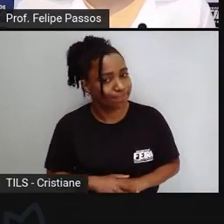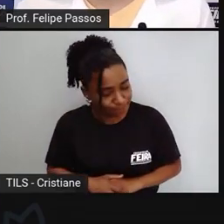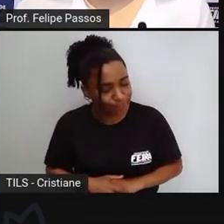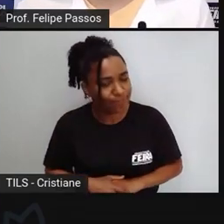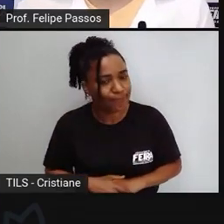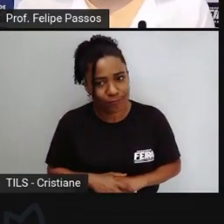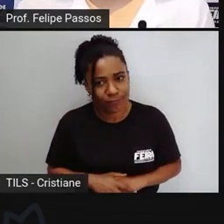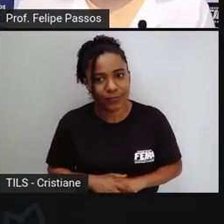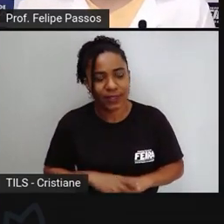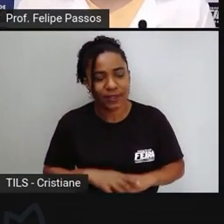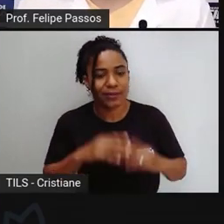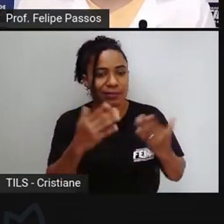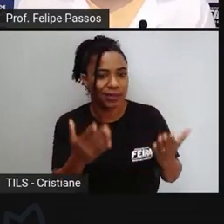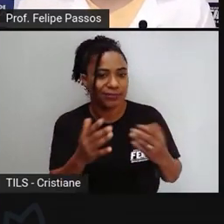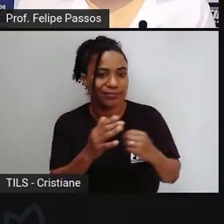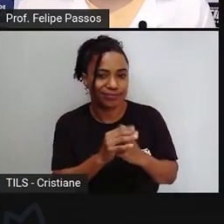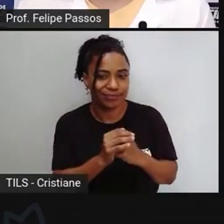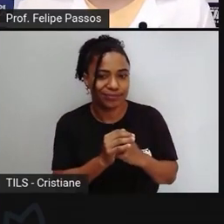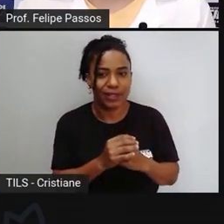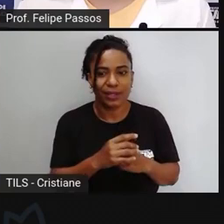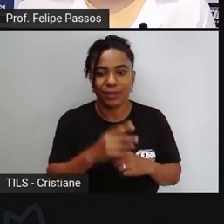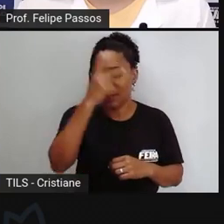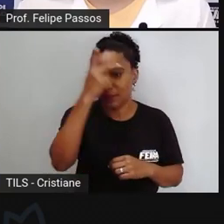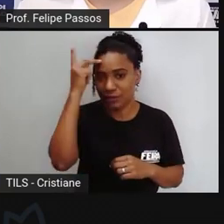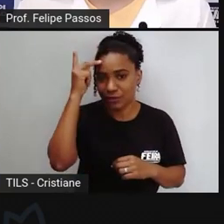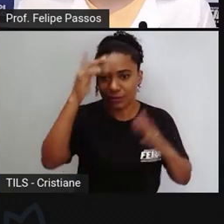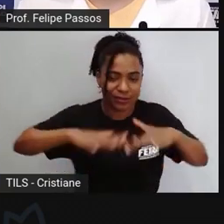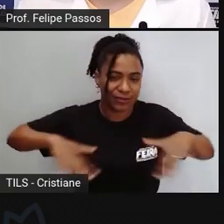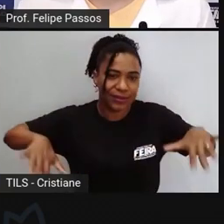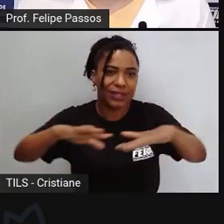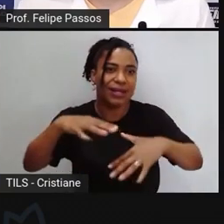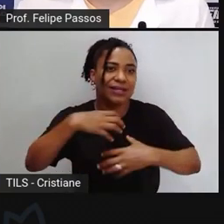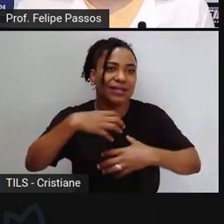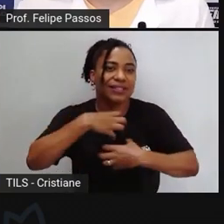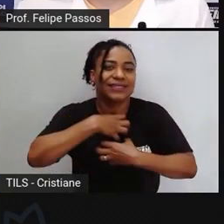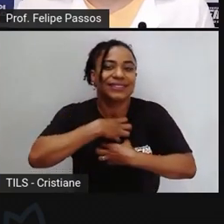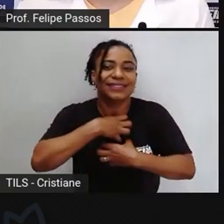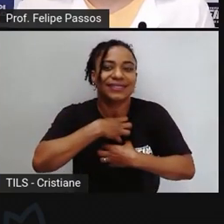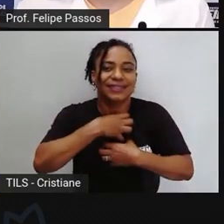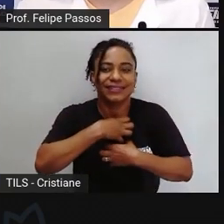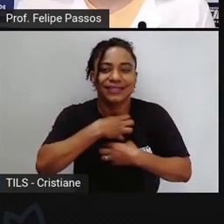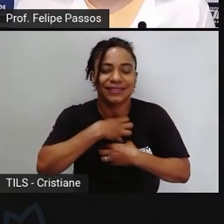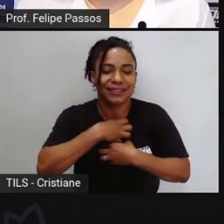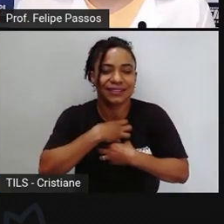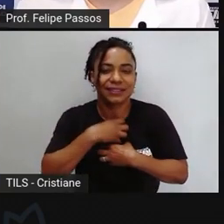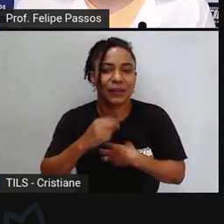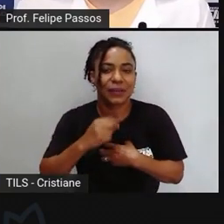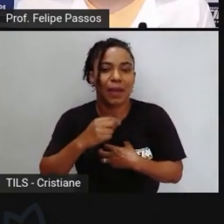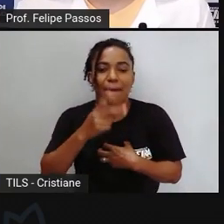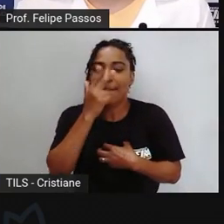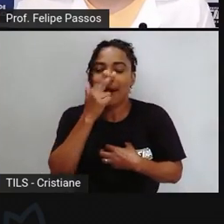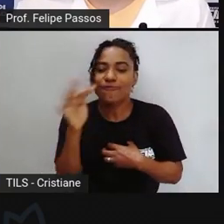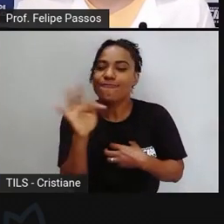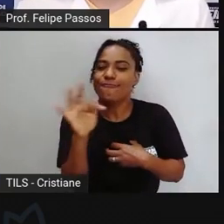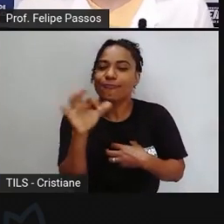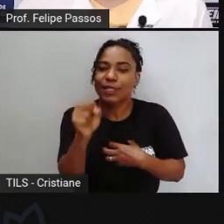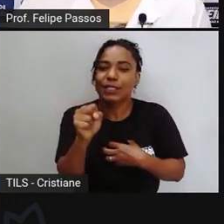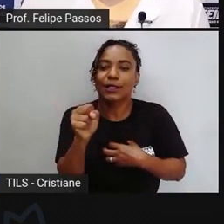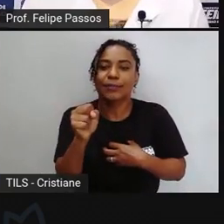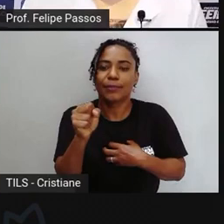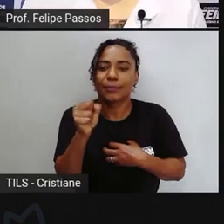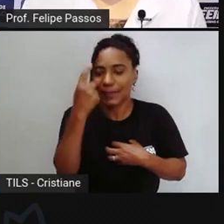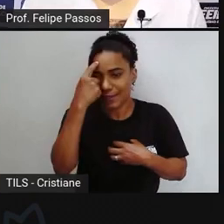de pertencimento das pessoas aos bens do município de Feira de